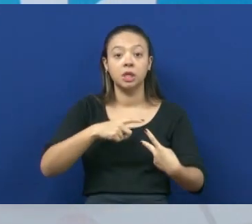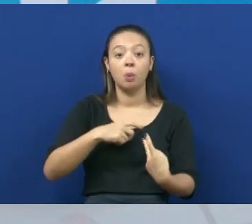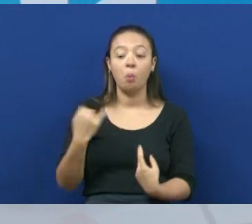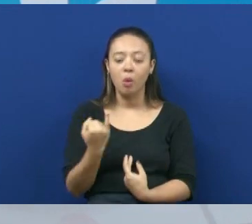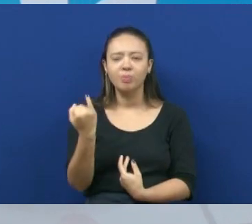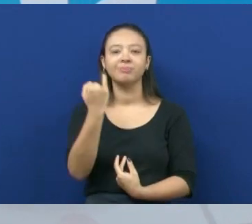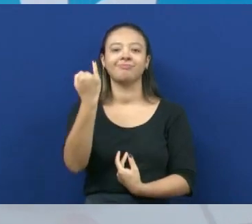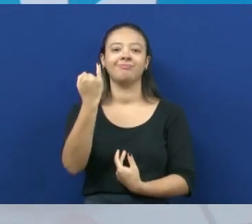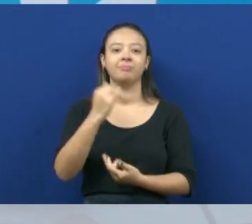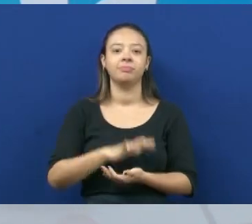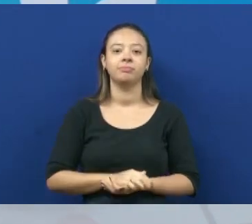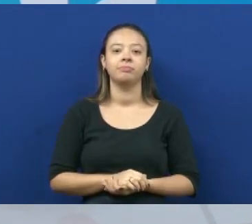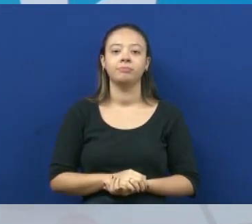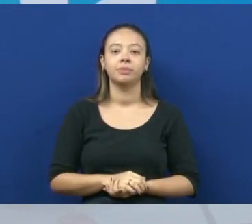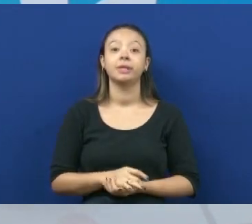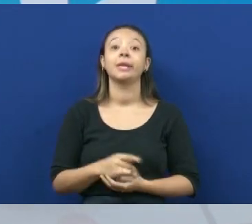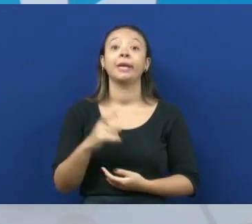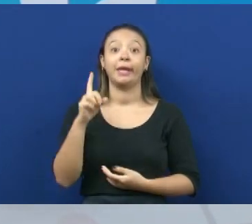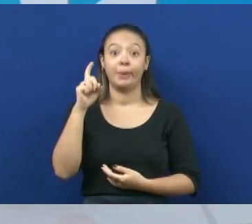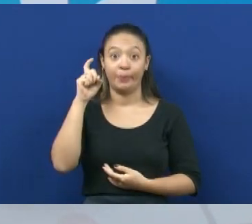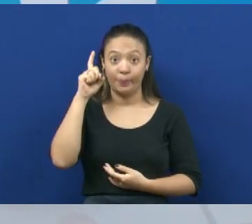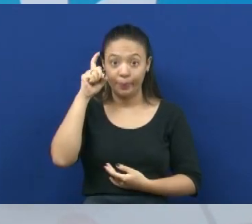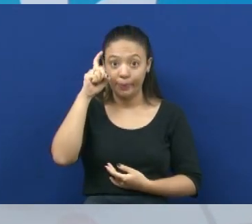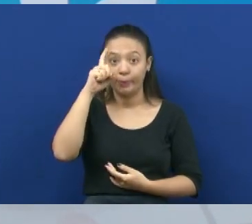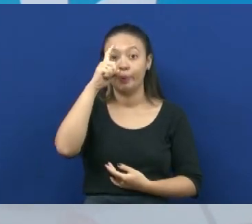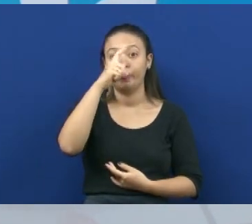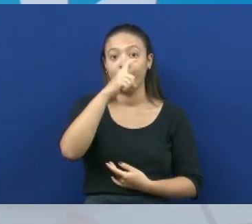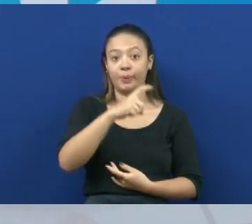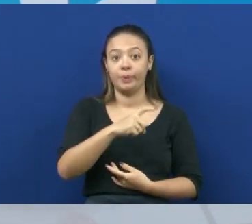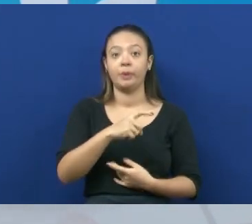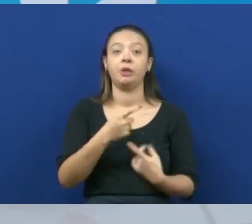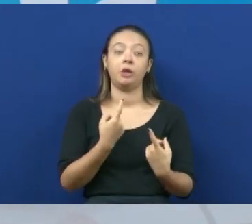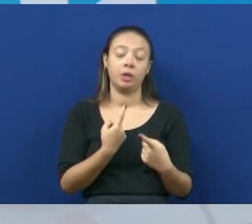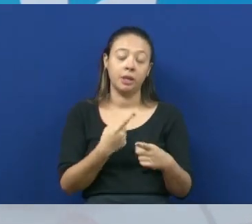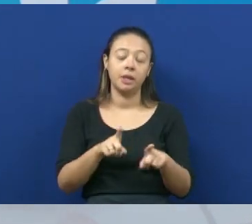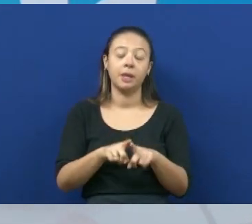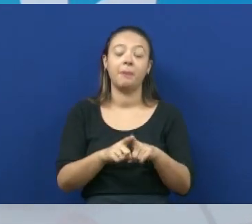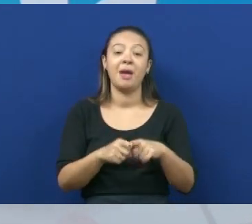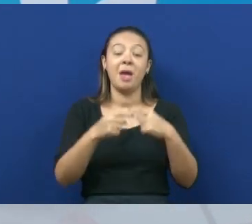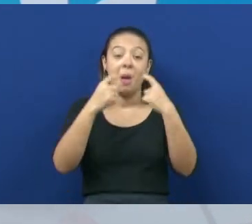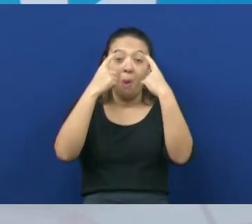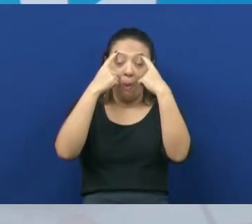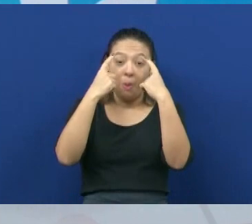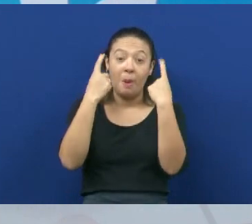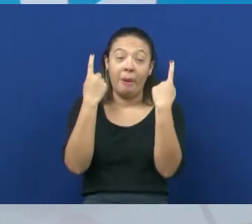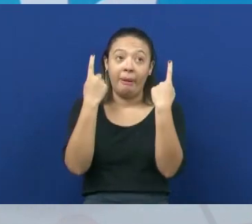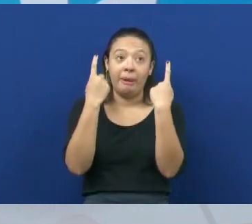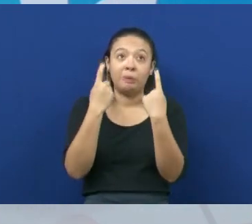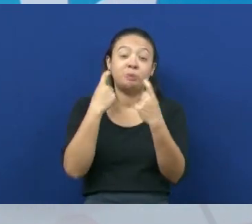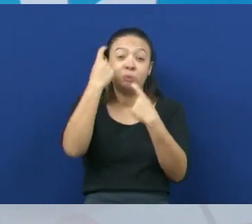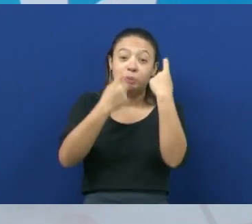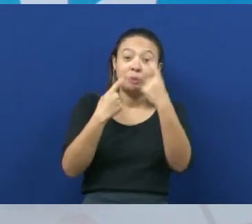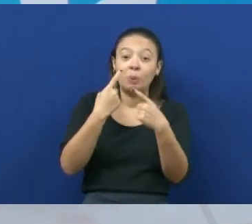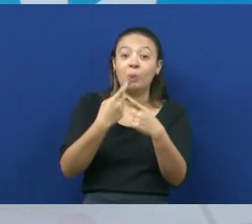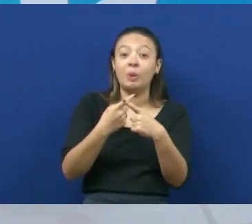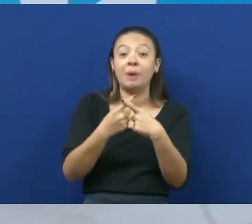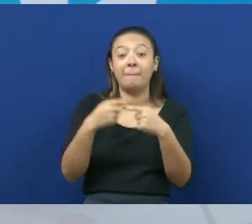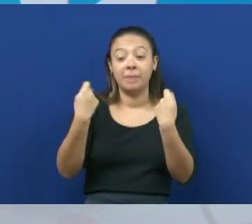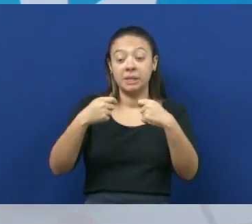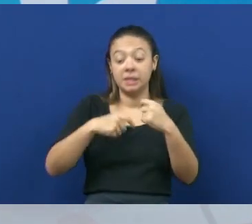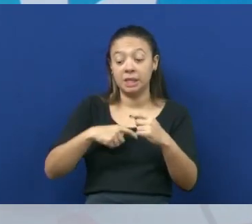quando se trata de parasitas que precisam ser combatidos.